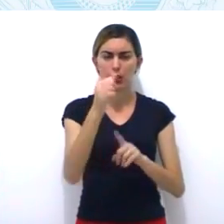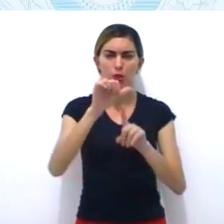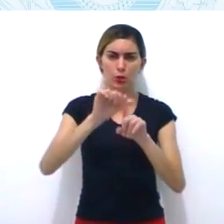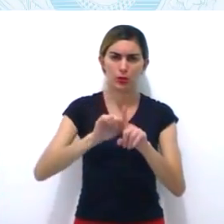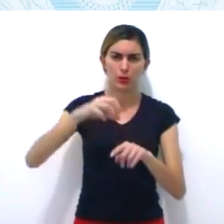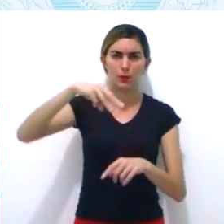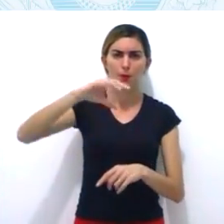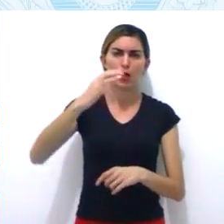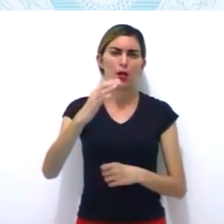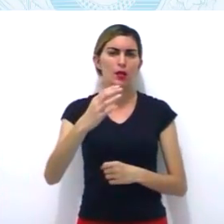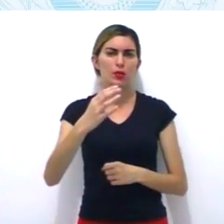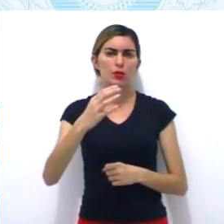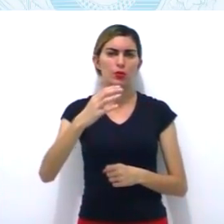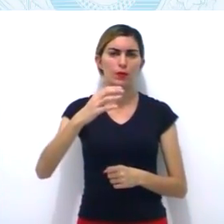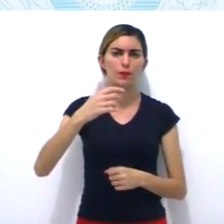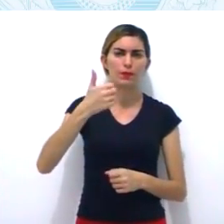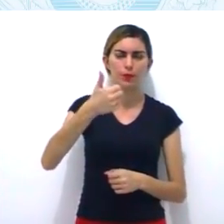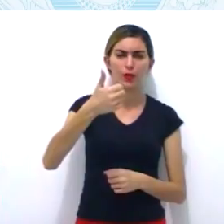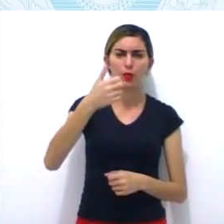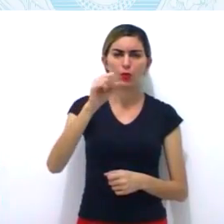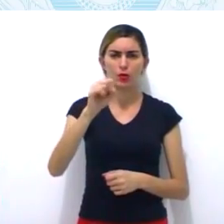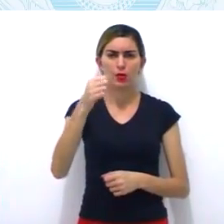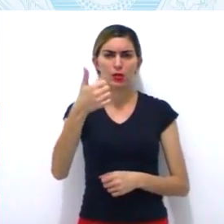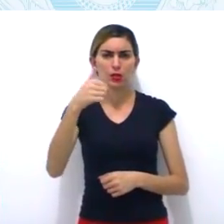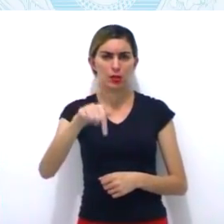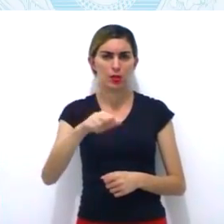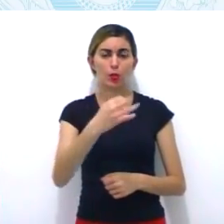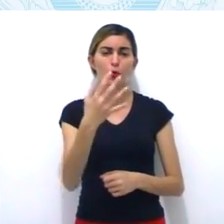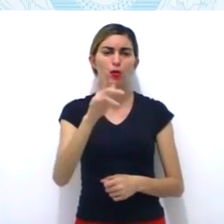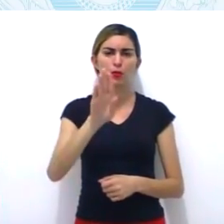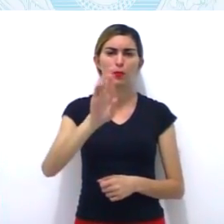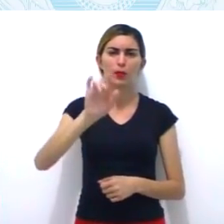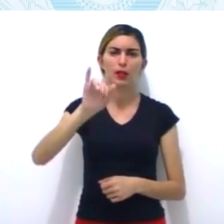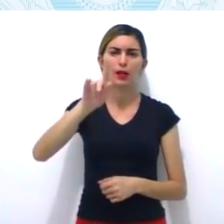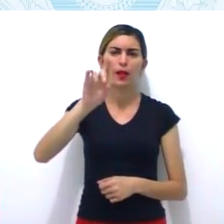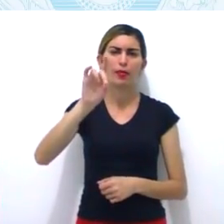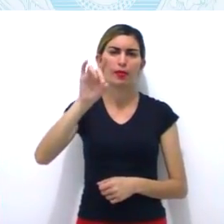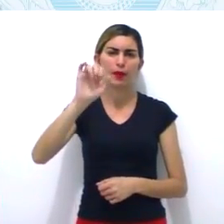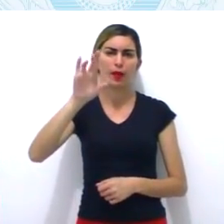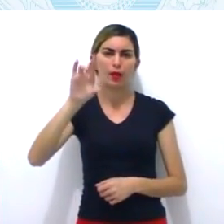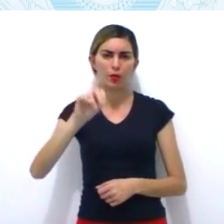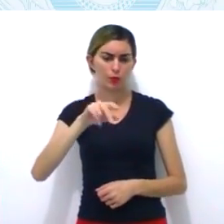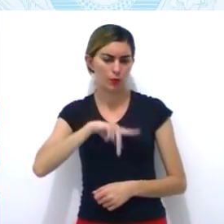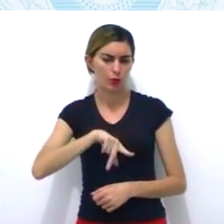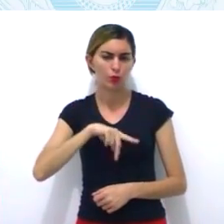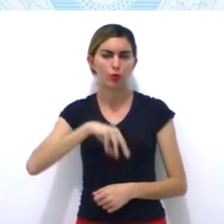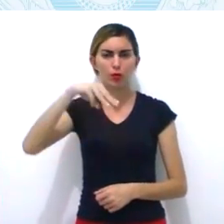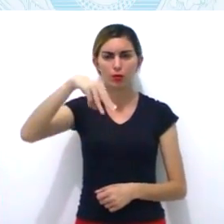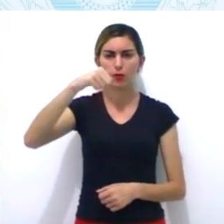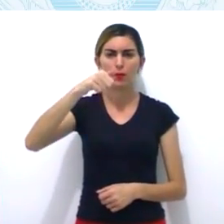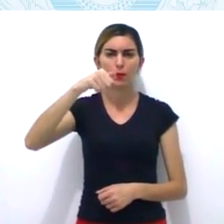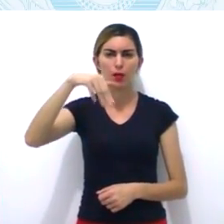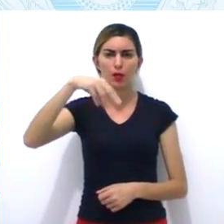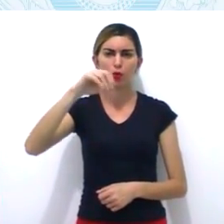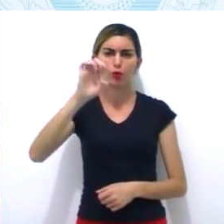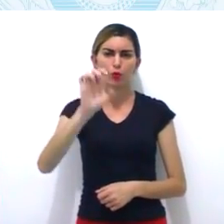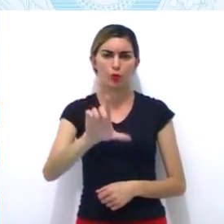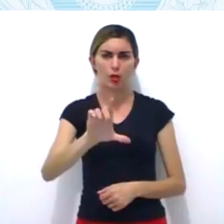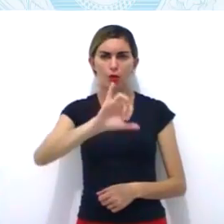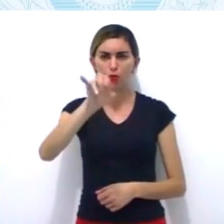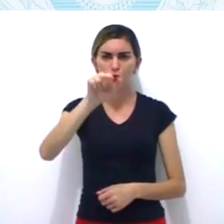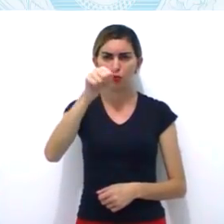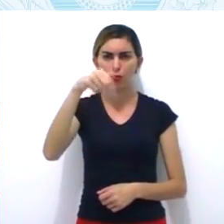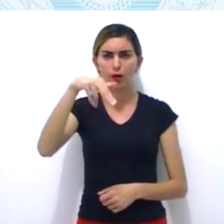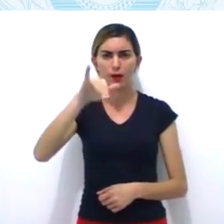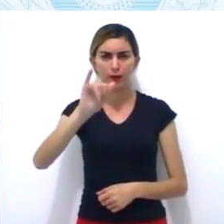Joaquim Barbosa de Castro foi assassinado ao realizar a ordem do governador local